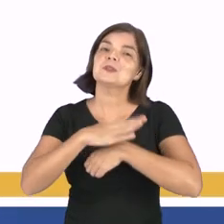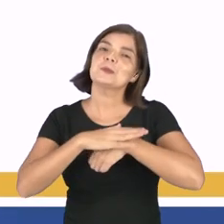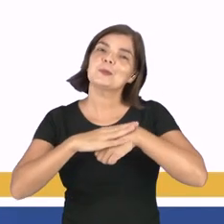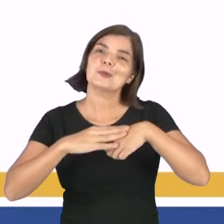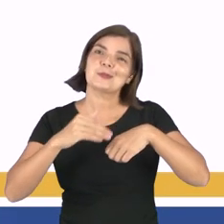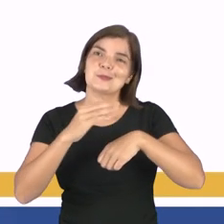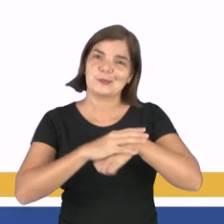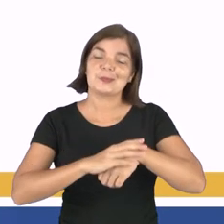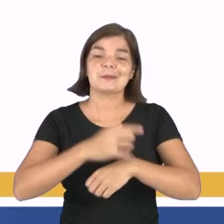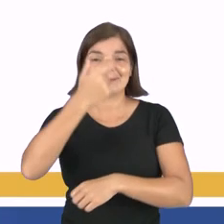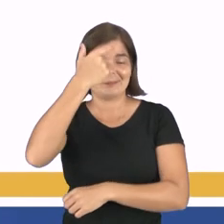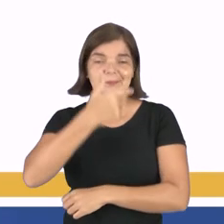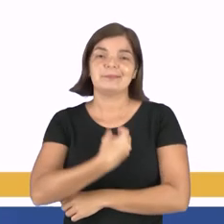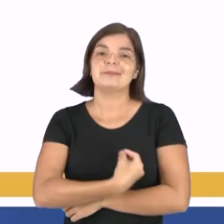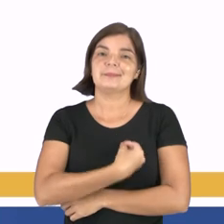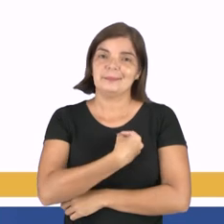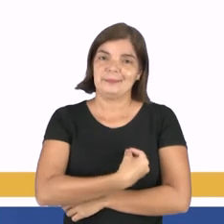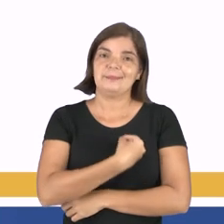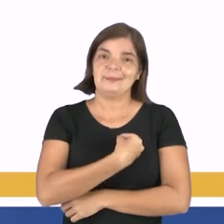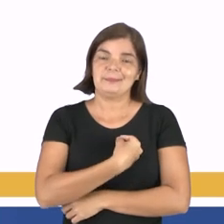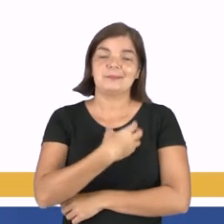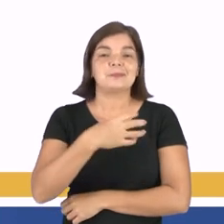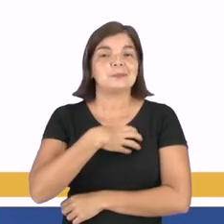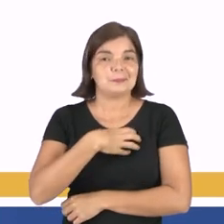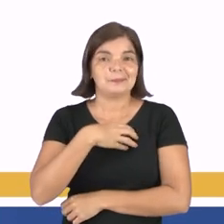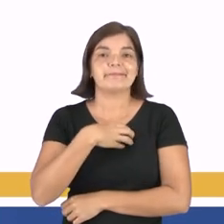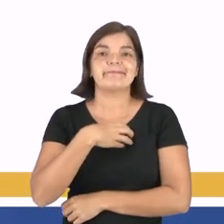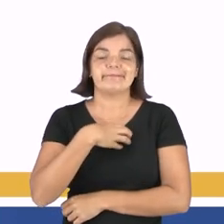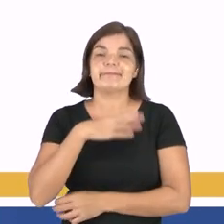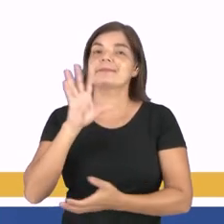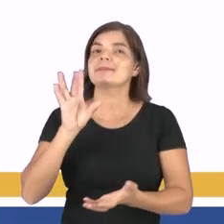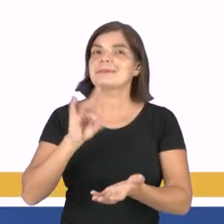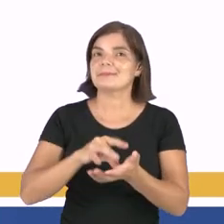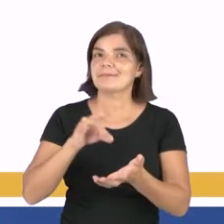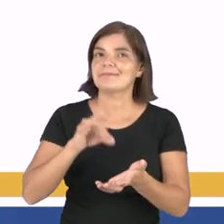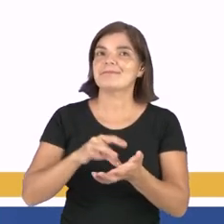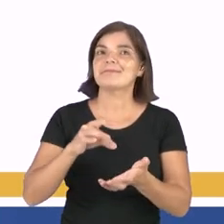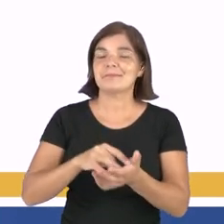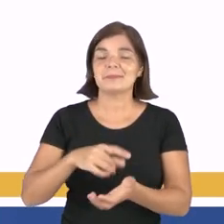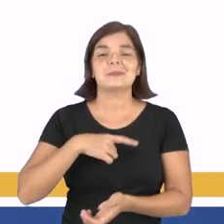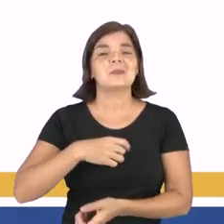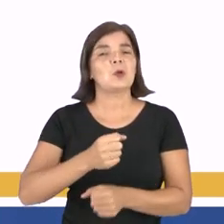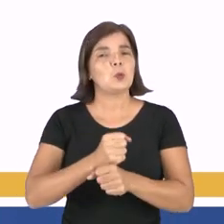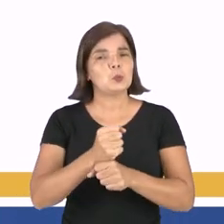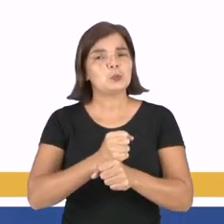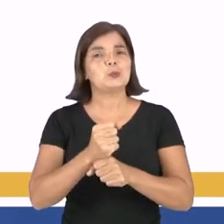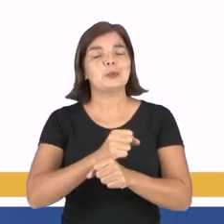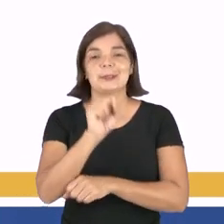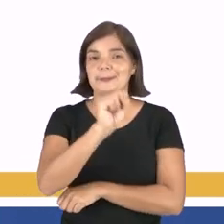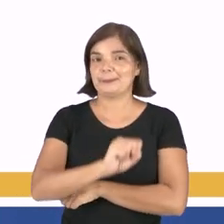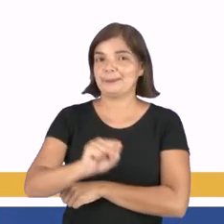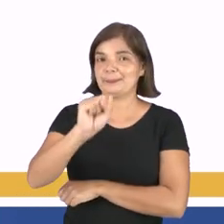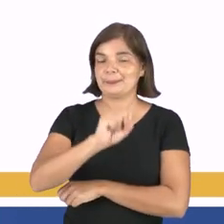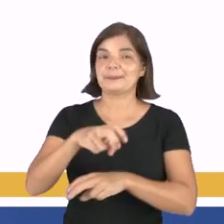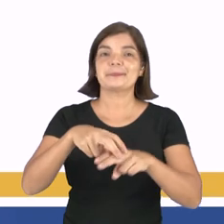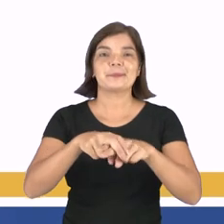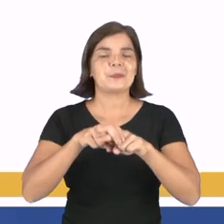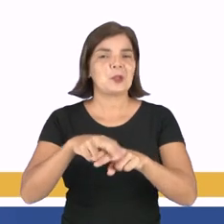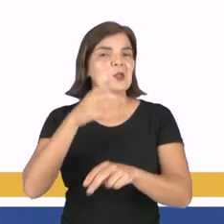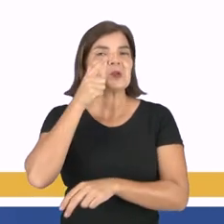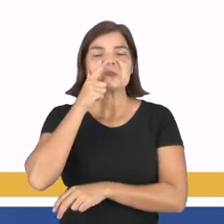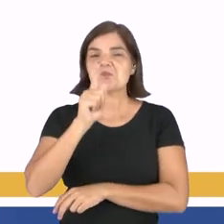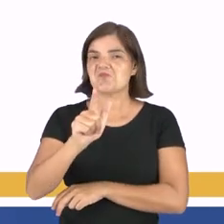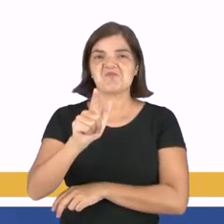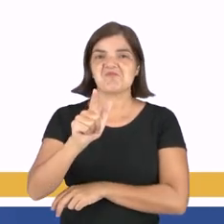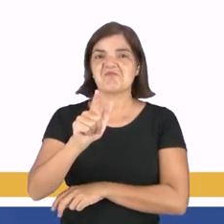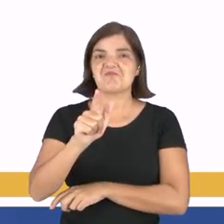se encontra a sua vida sentimental. Na verdade, há muito tempo ela está solteira, por isso já não considera mais a